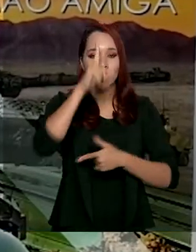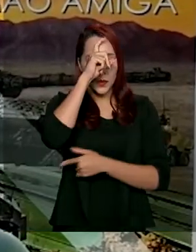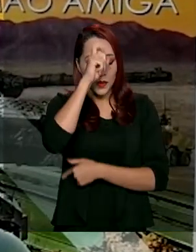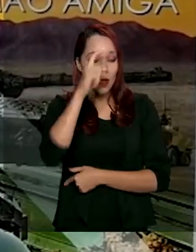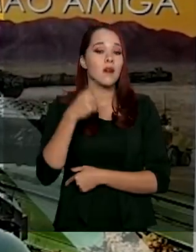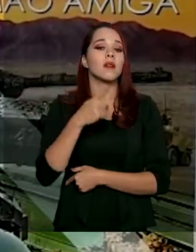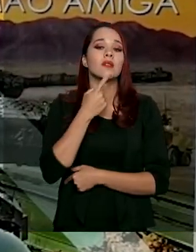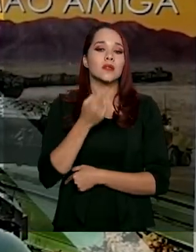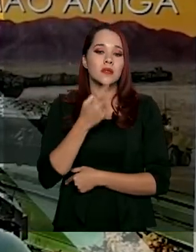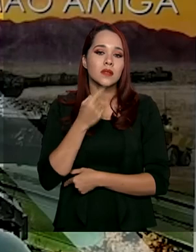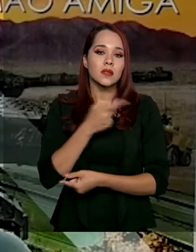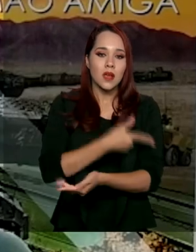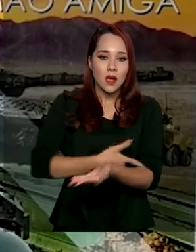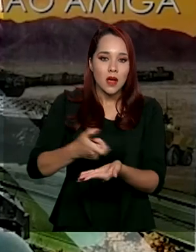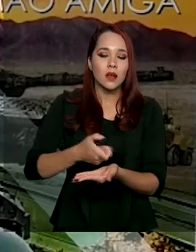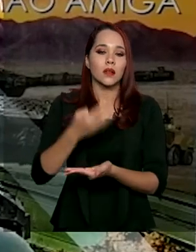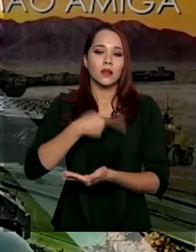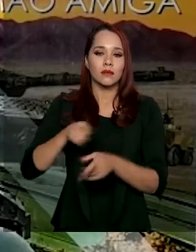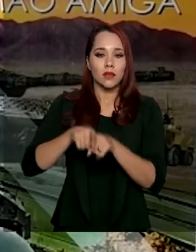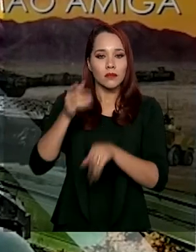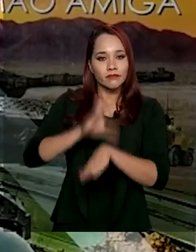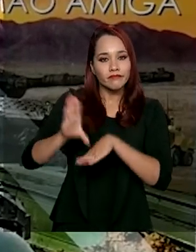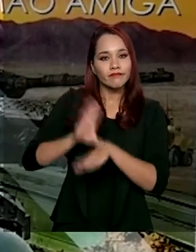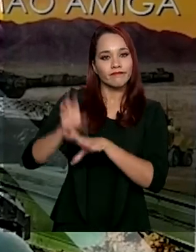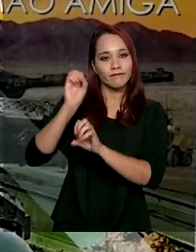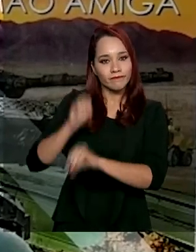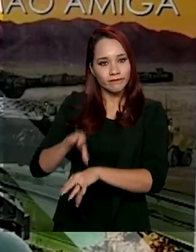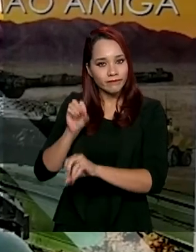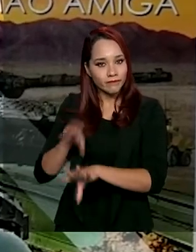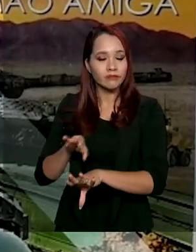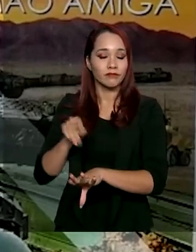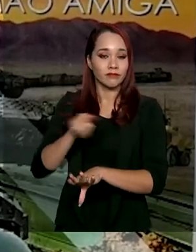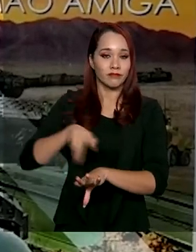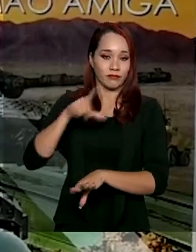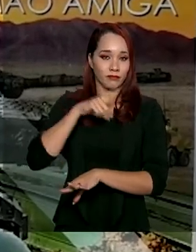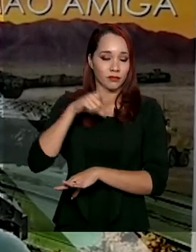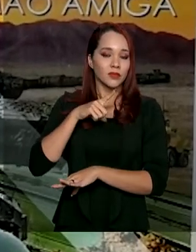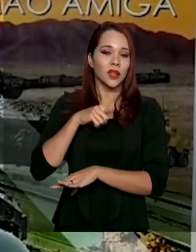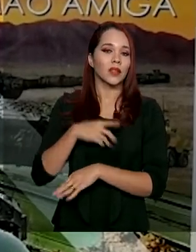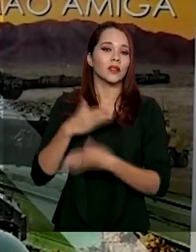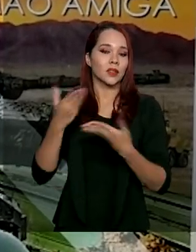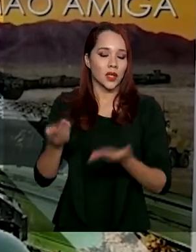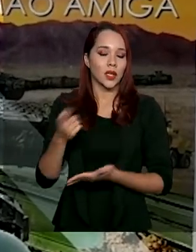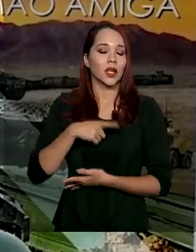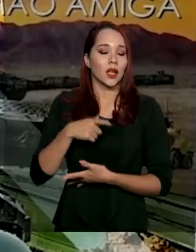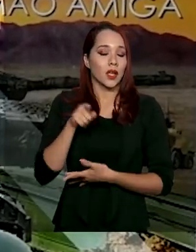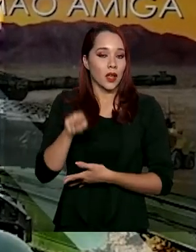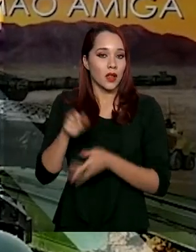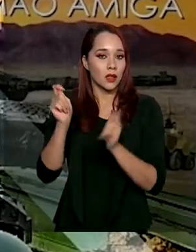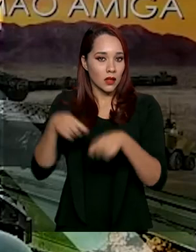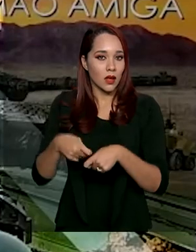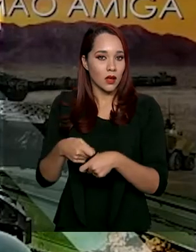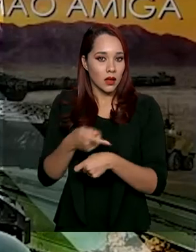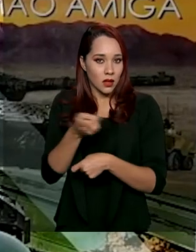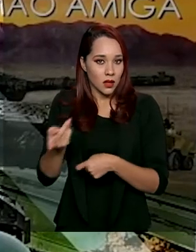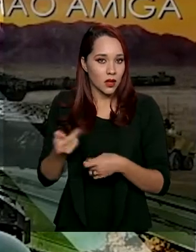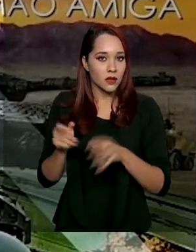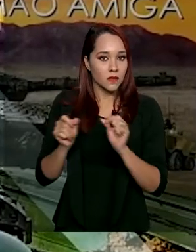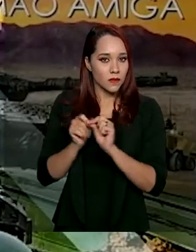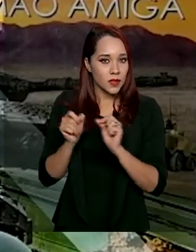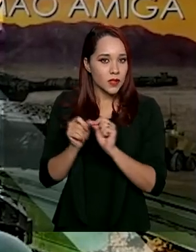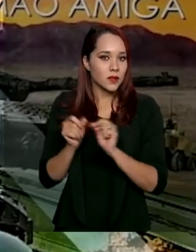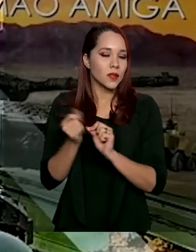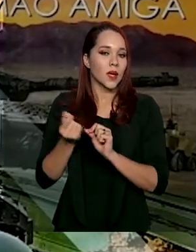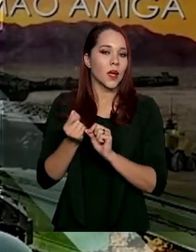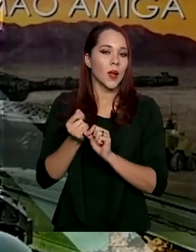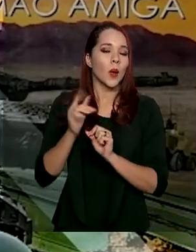realizando uma prática dos ensinamentos que eles obtiveram, de modo a permitir eles realizar uma